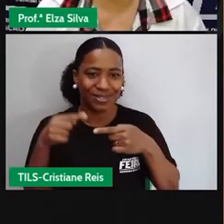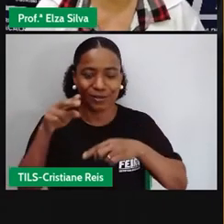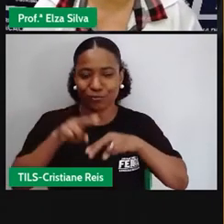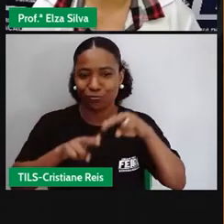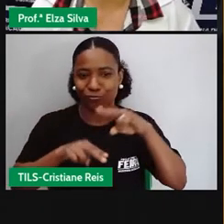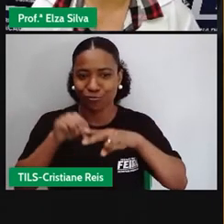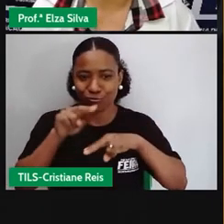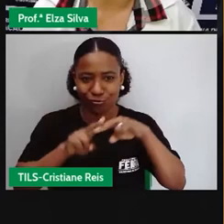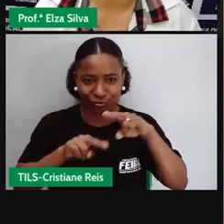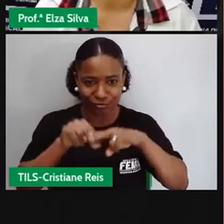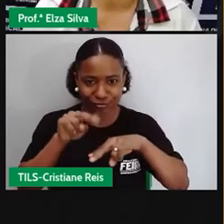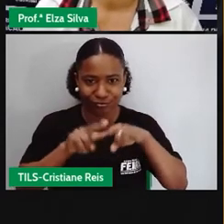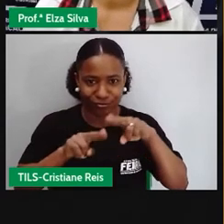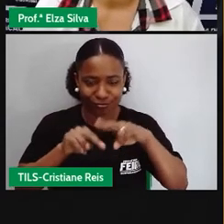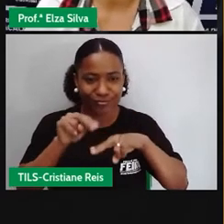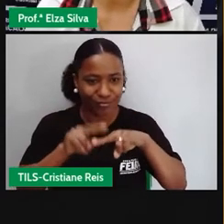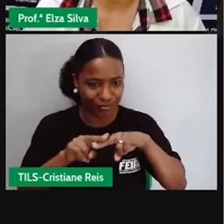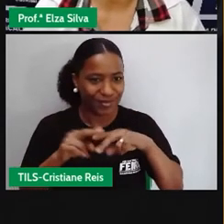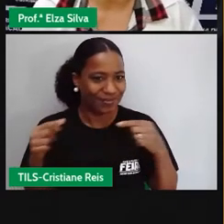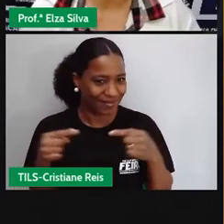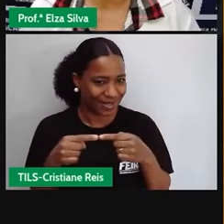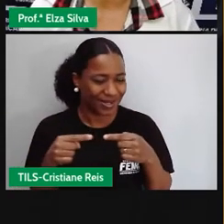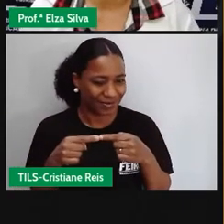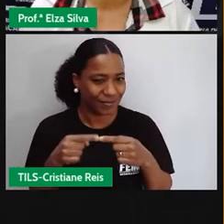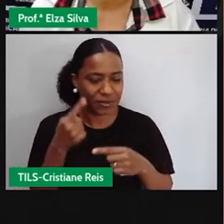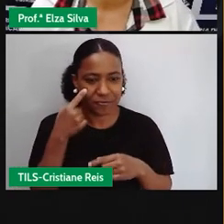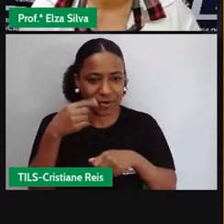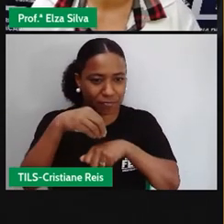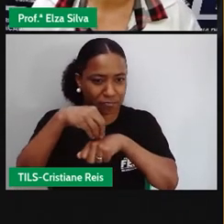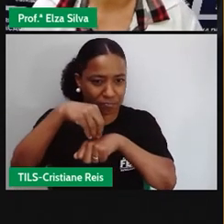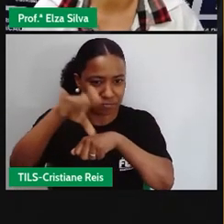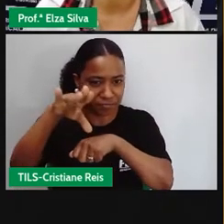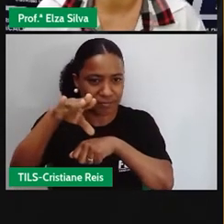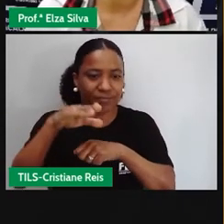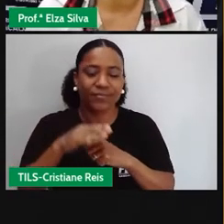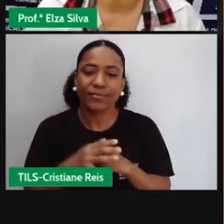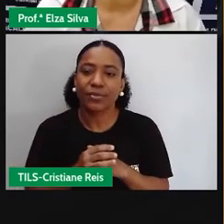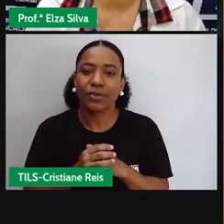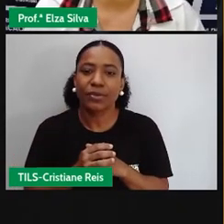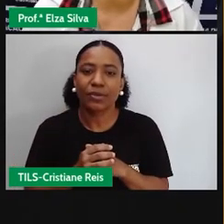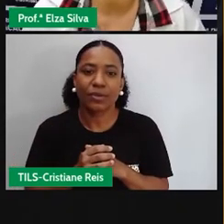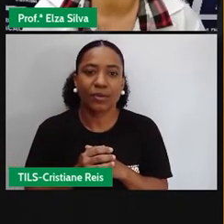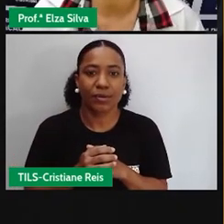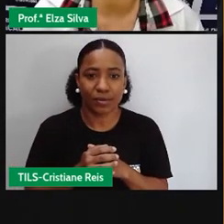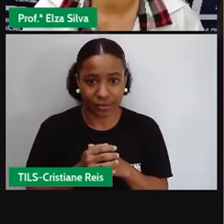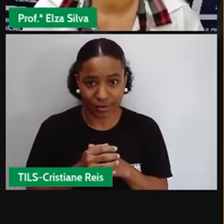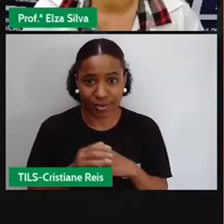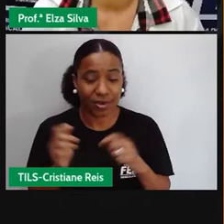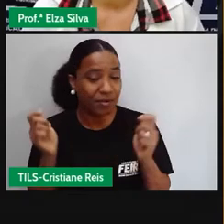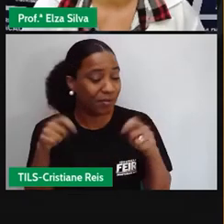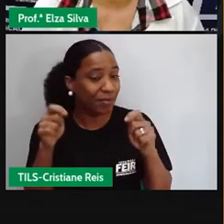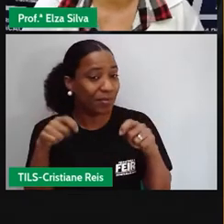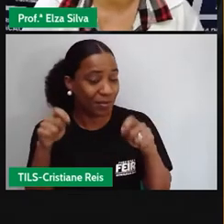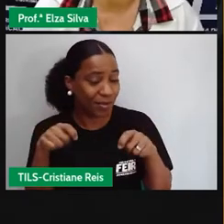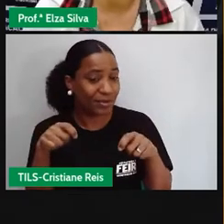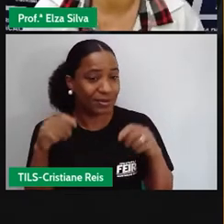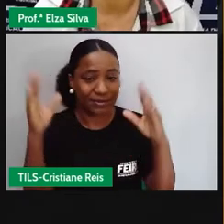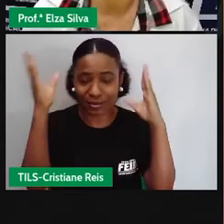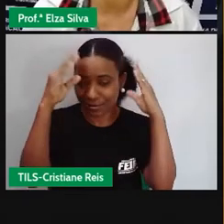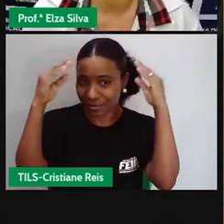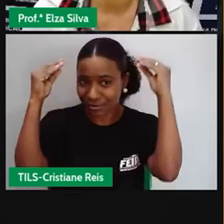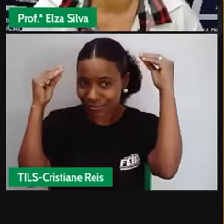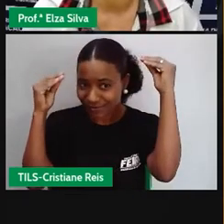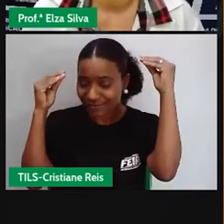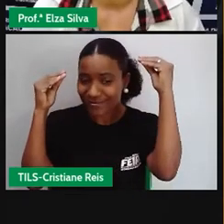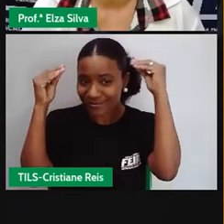típico das festas unidas. Segue aí algumas dicas. Que tal utilizar straw hat? O chapéu